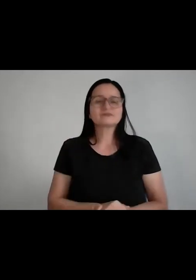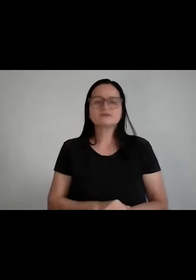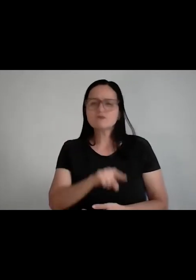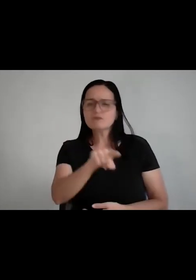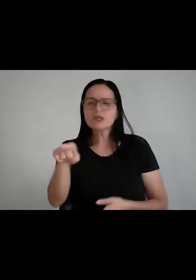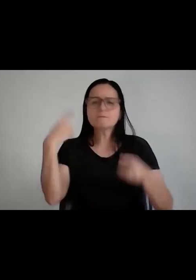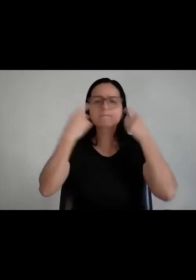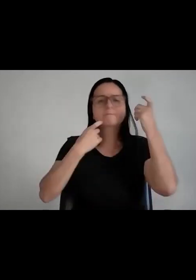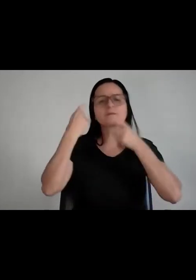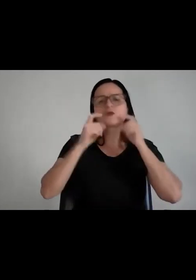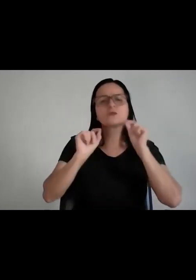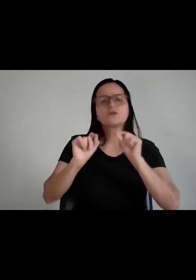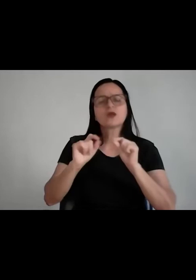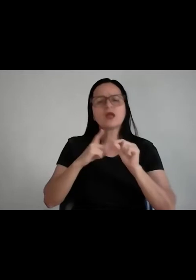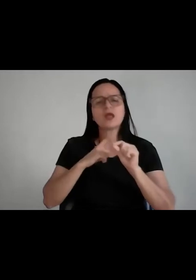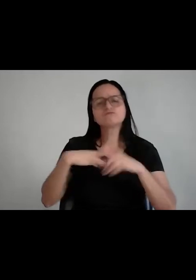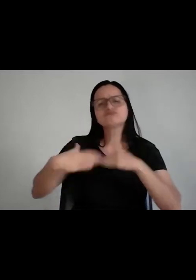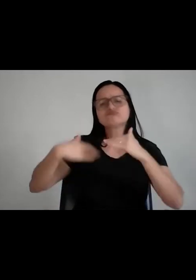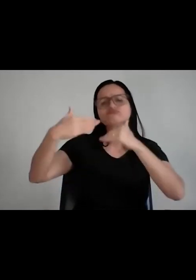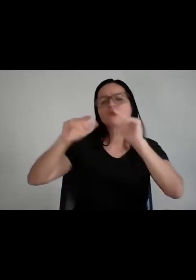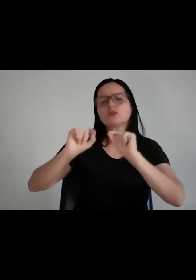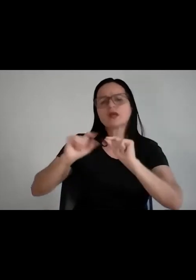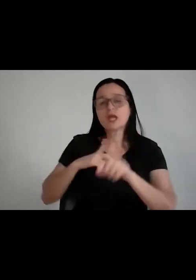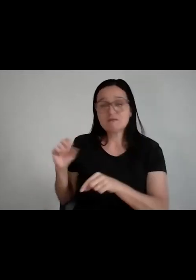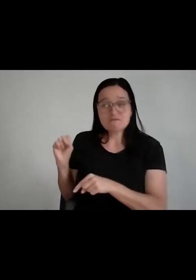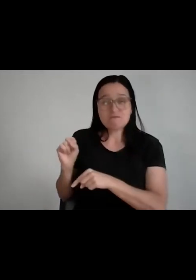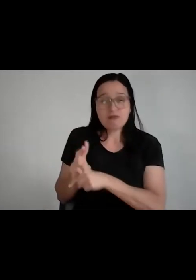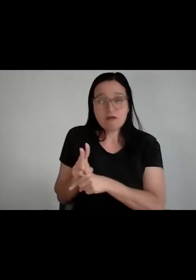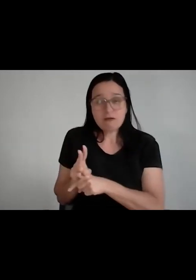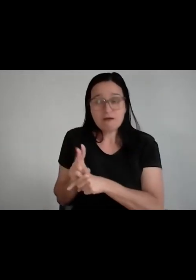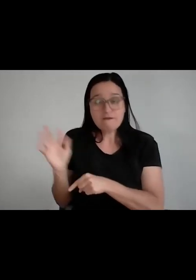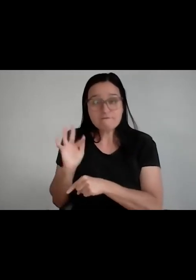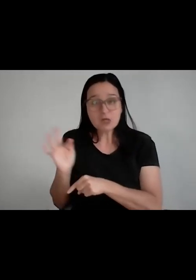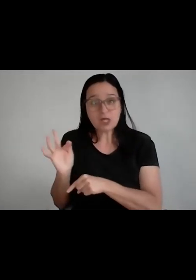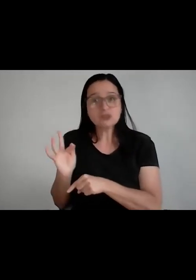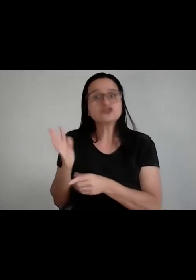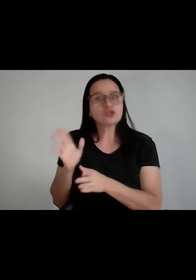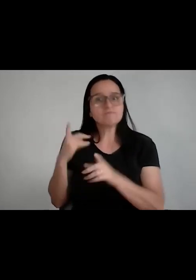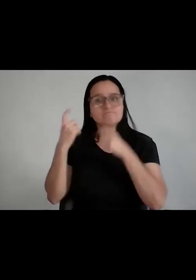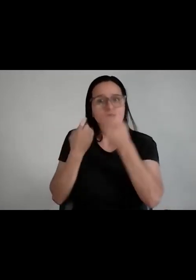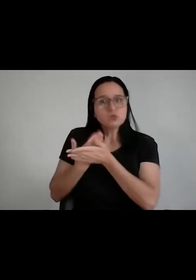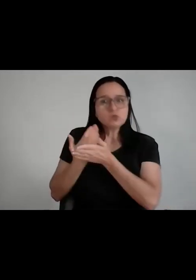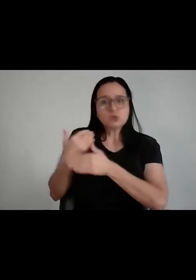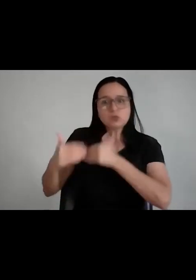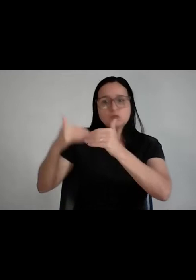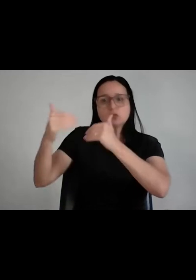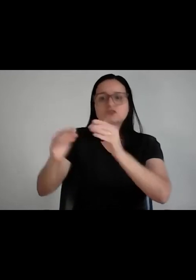carreira desde o primeiro dia que você colocou o na universidade, e não no final dela. Boa parte dos alunos fica ali,